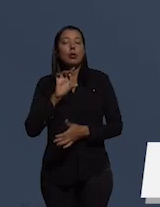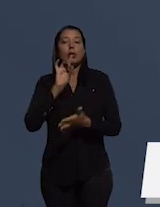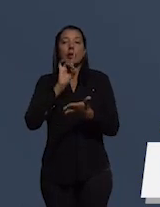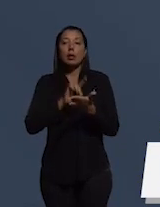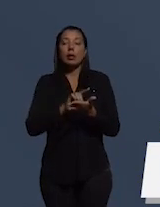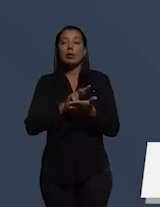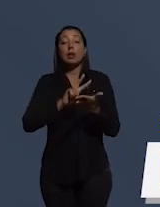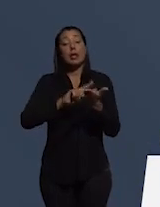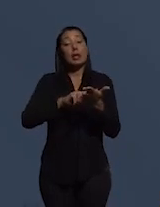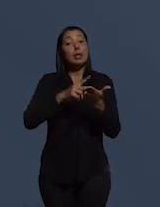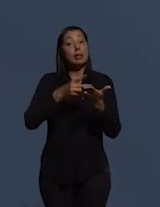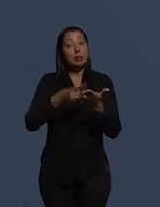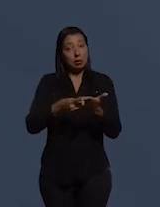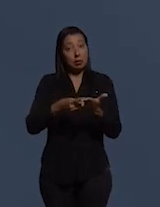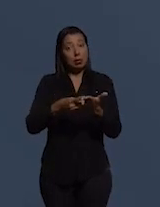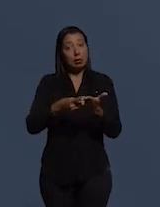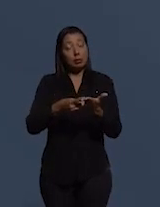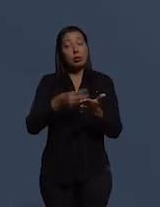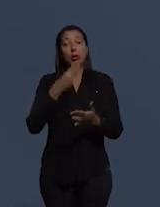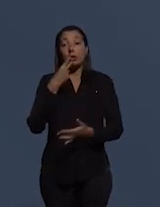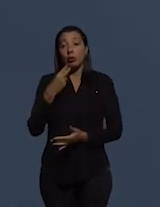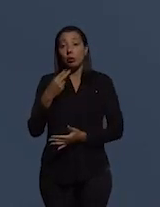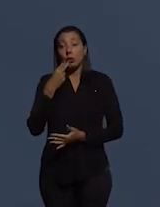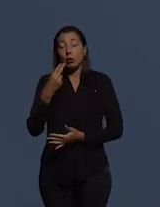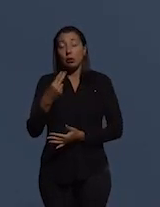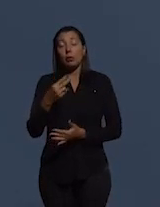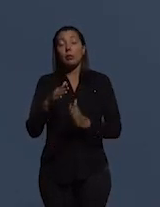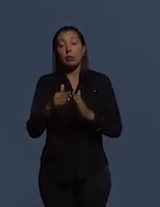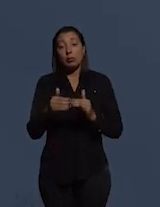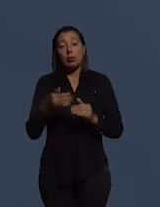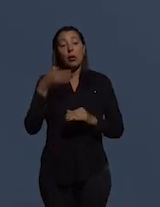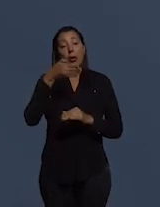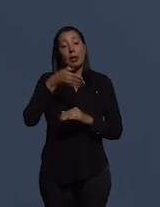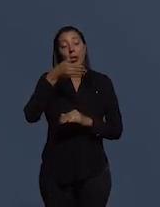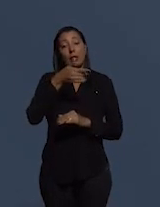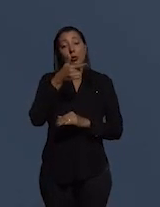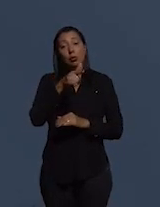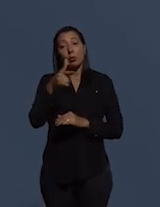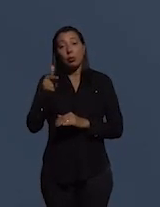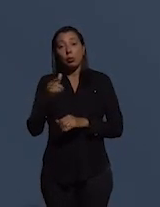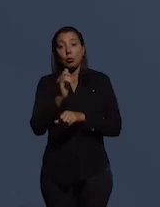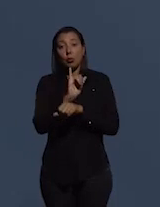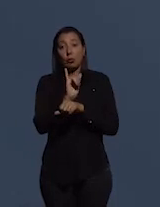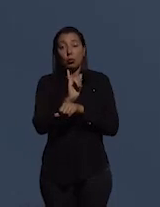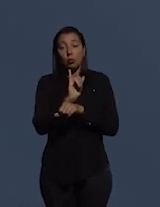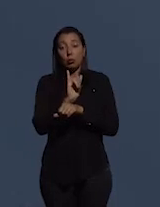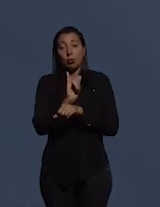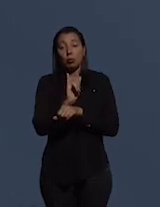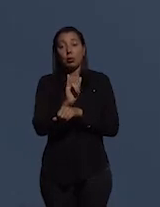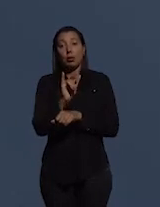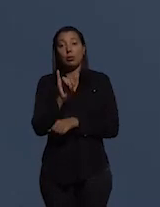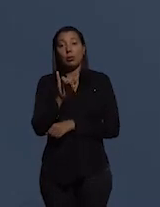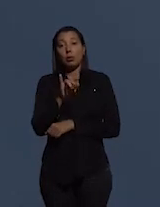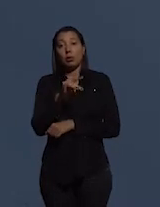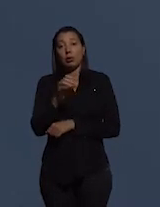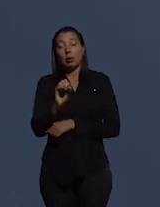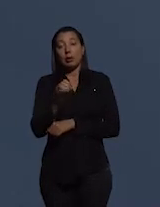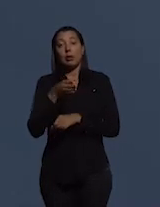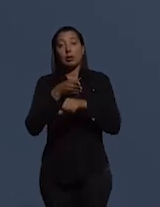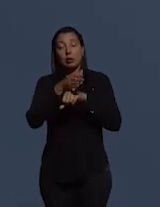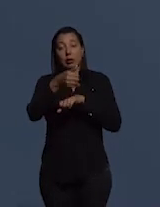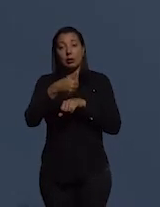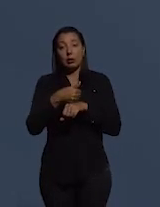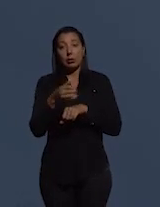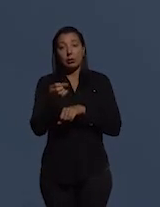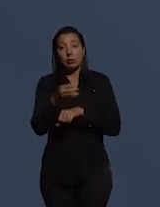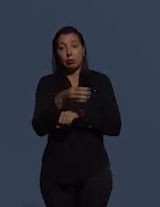simultânea, sem a tradução simultânea, por favor, entre novamente no YouTube, no canal do Fonacat e acesse o novo